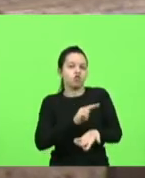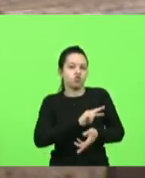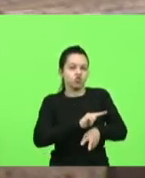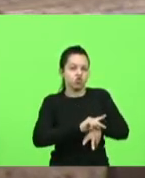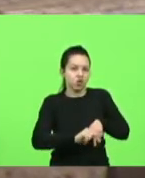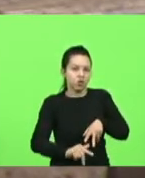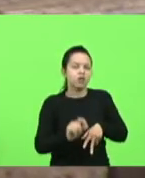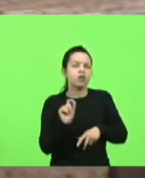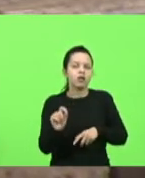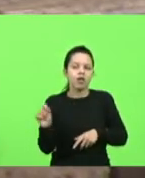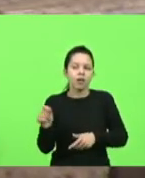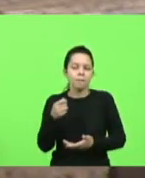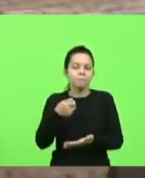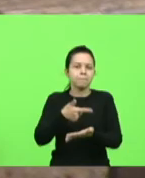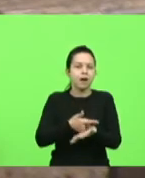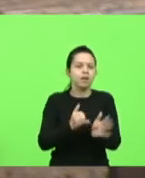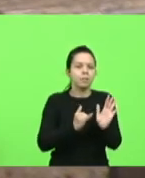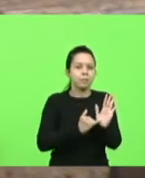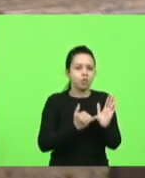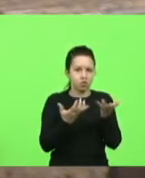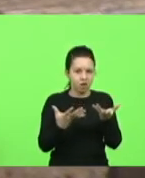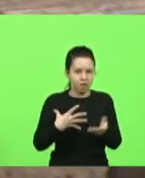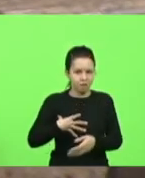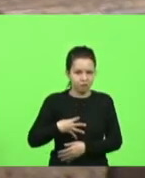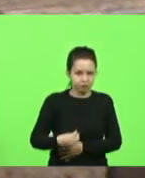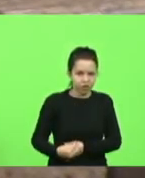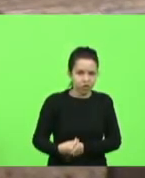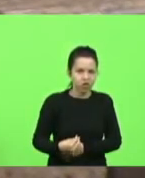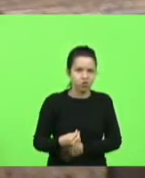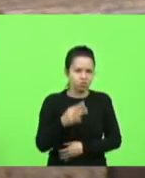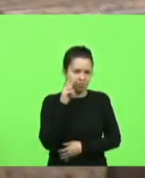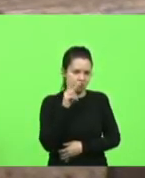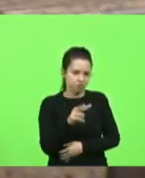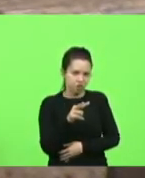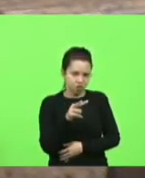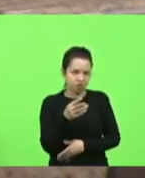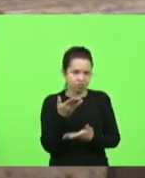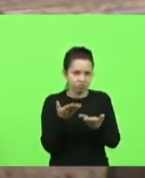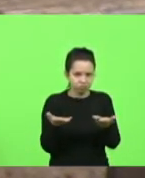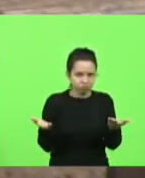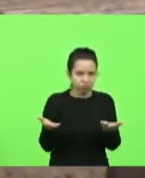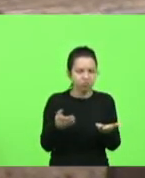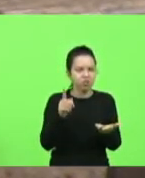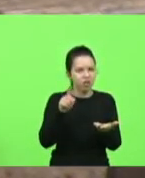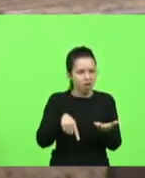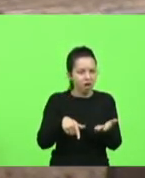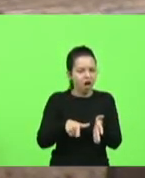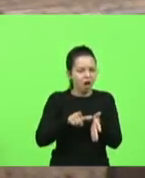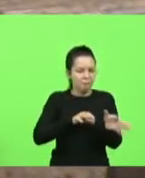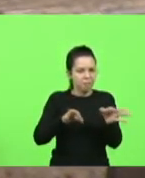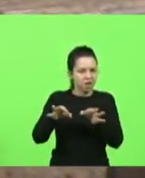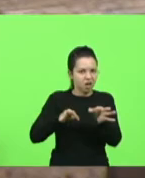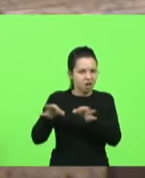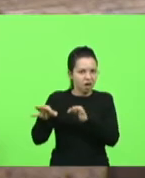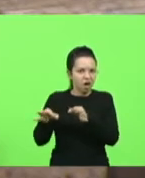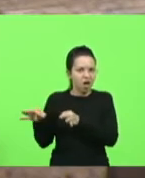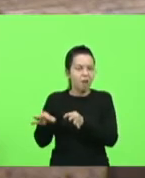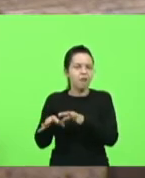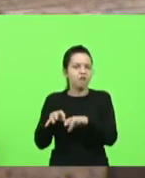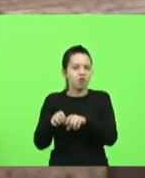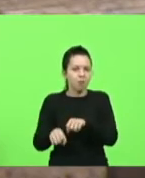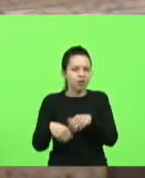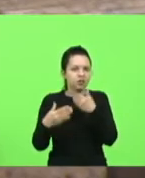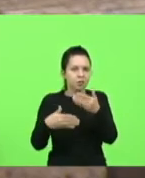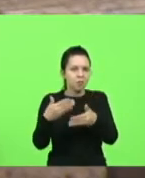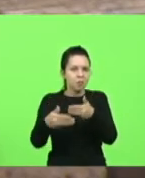filho na universidade que quer que ele assista esse tipo de coisa aqui e logicamente isso aqui é premeditado é para formar militante mesmo para deformar